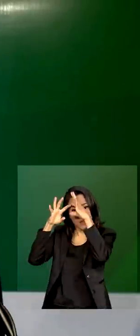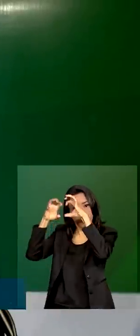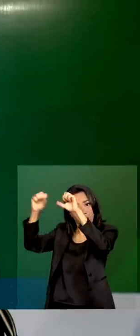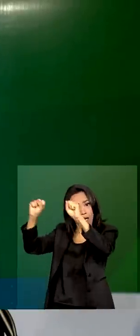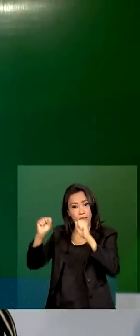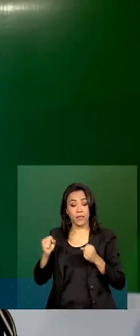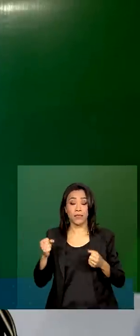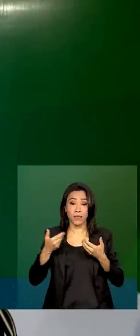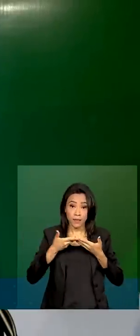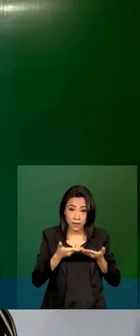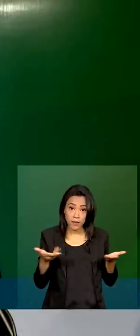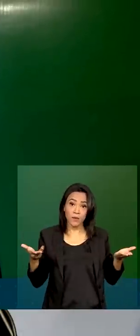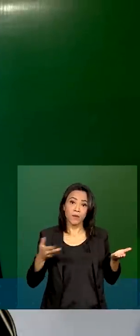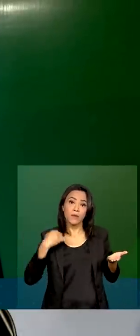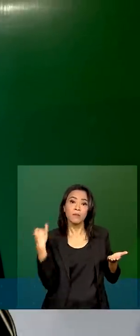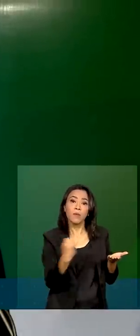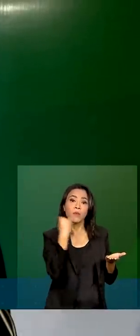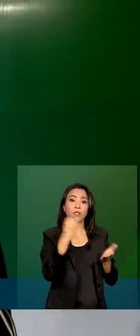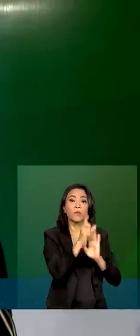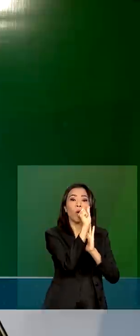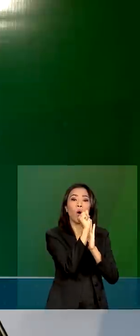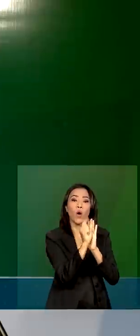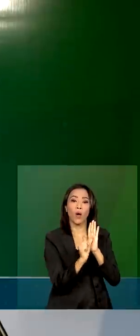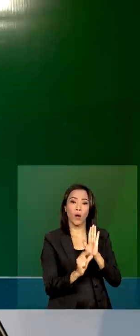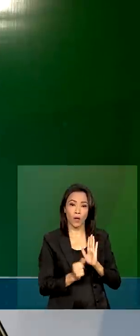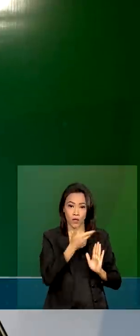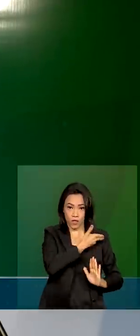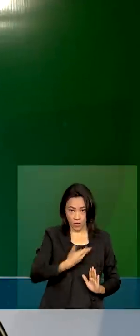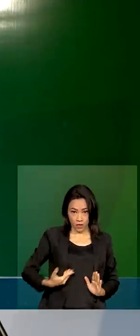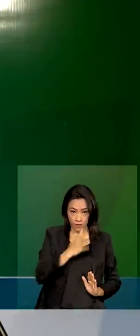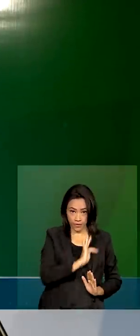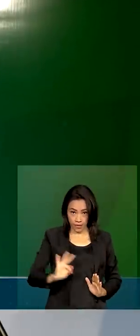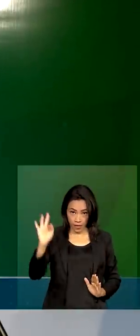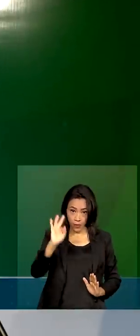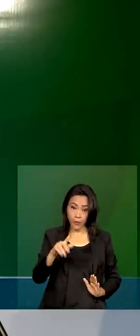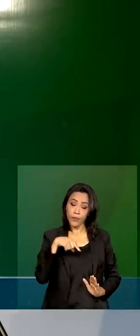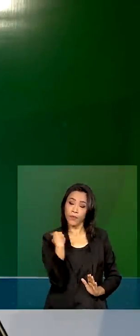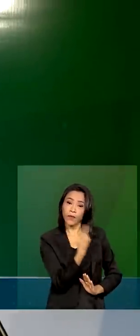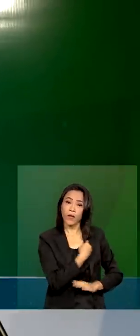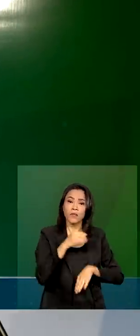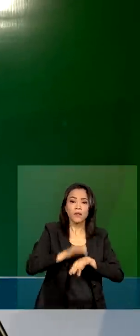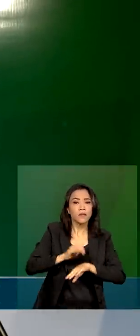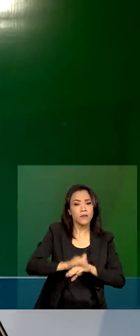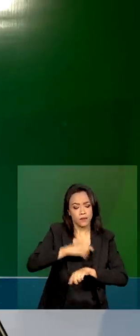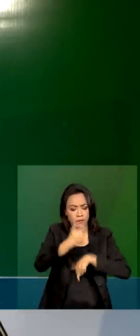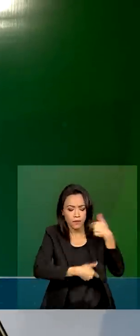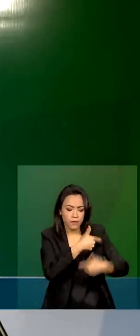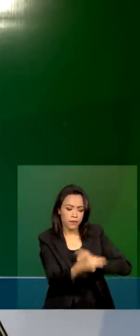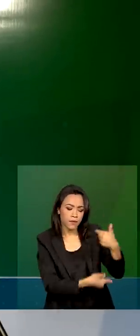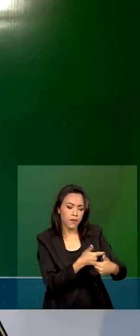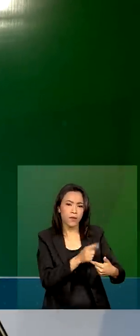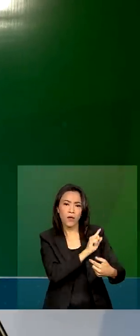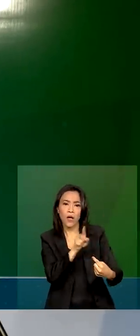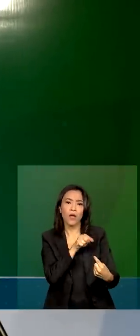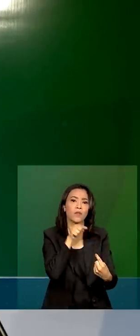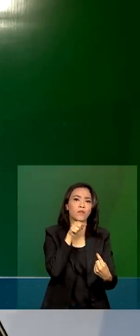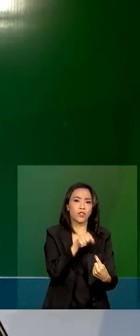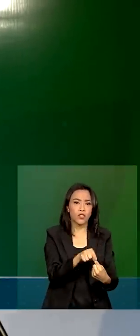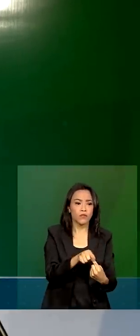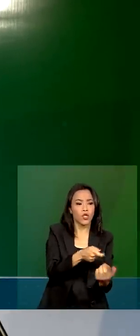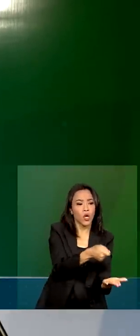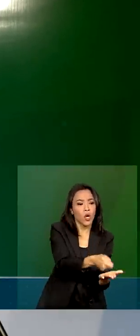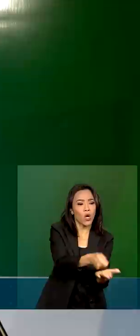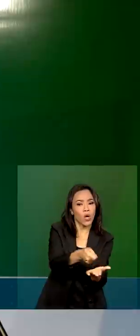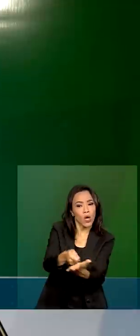relevante para orçamento da União. A gente trabalha isso sempre do ponto de vista da recuperação do crédito, de cobrar